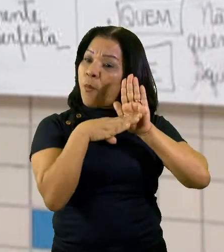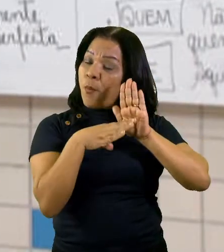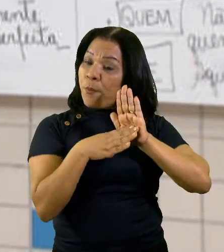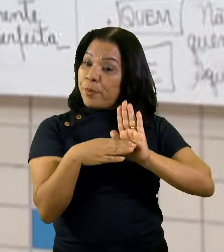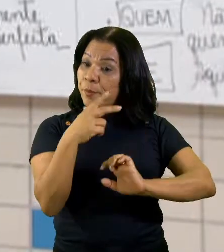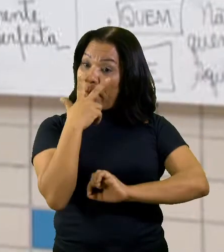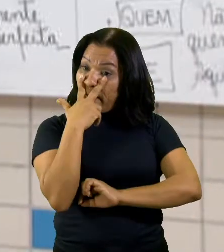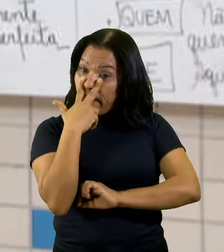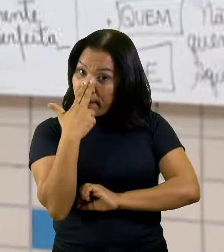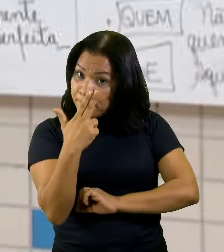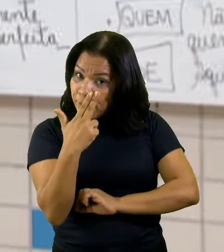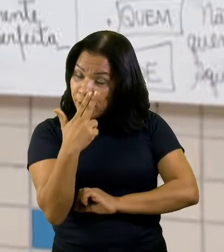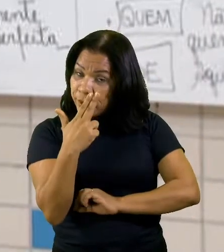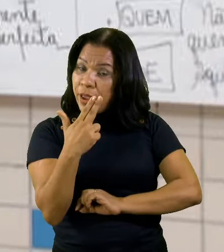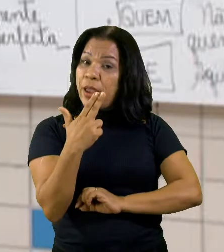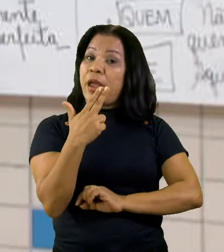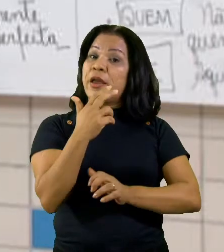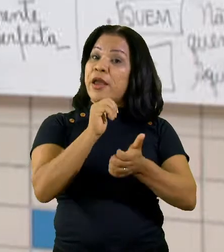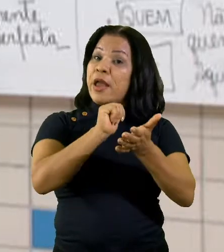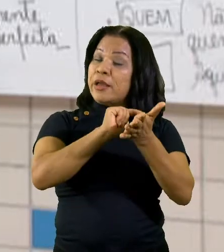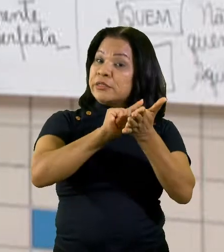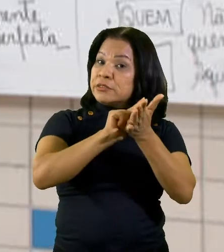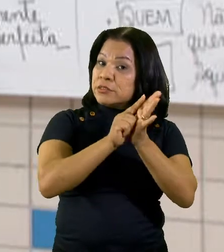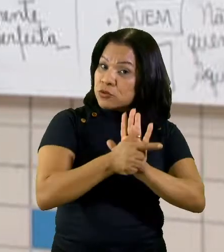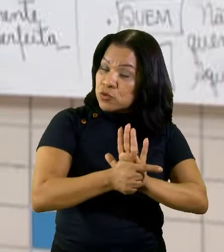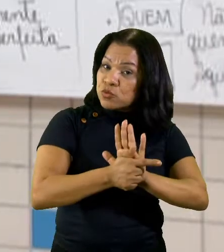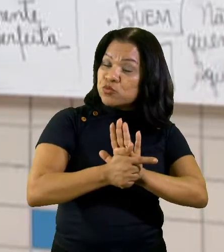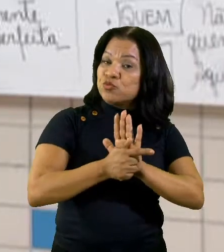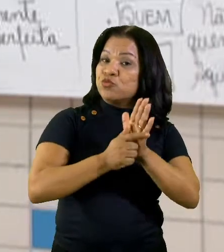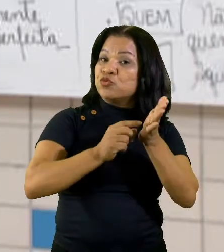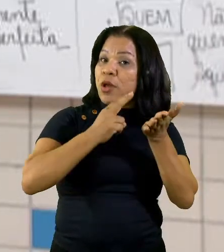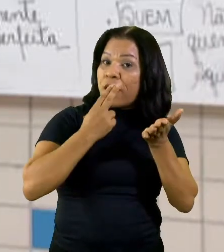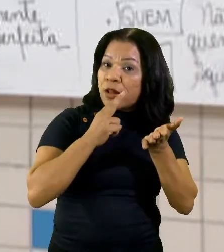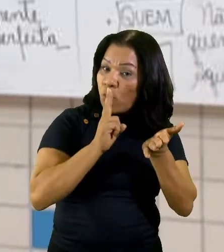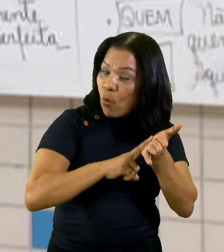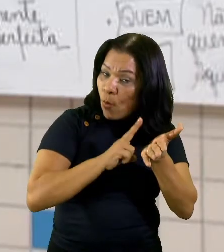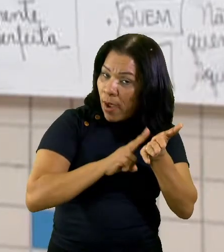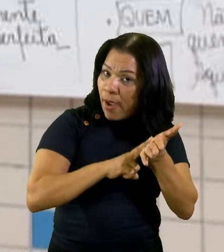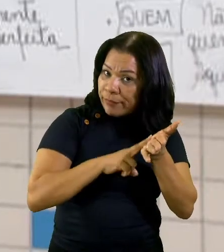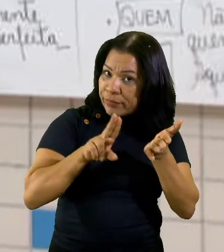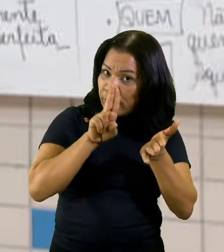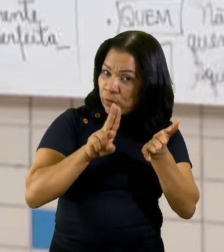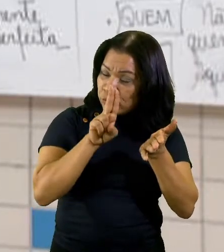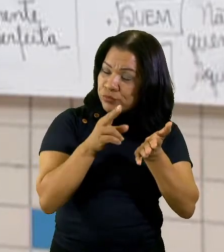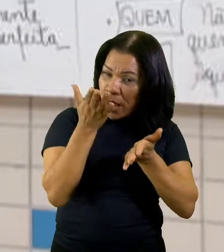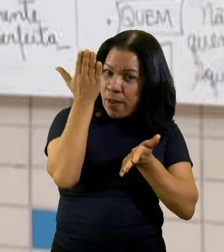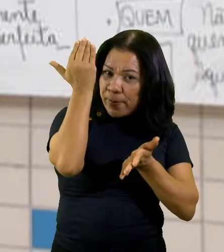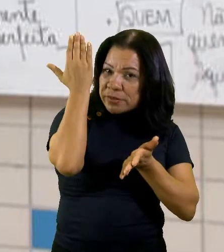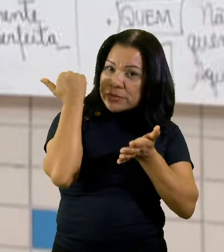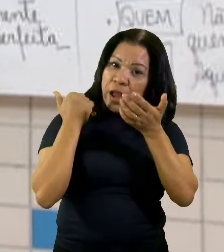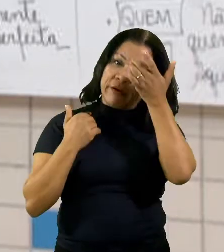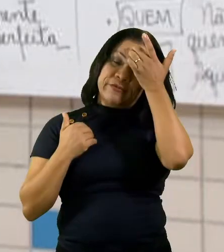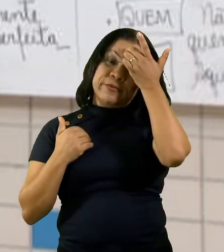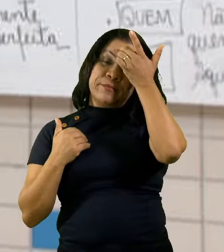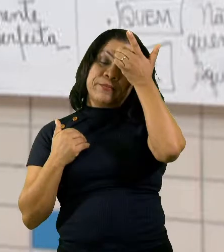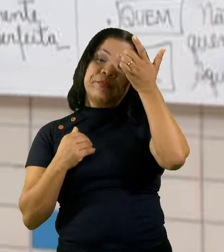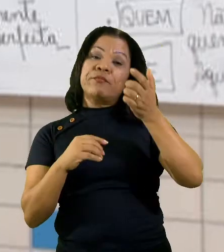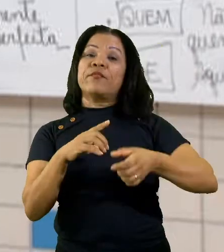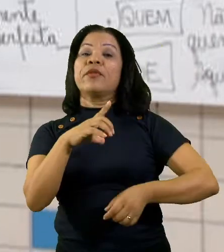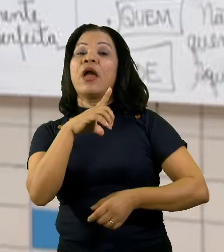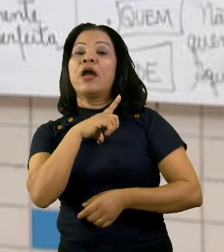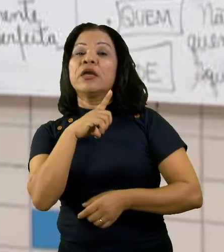carta, o gênero carta que usávamos antigamente. É claro que a carta era num tom mais informal, em que nós